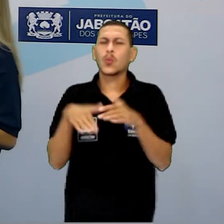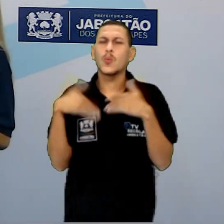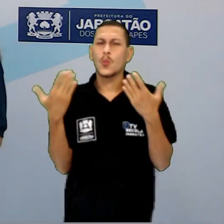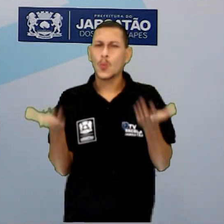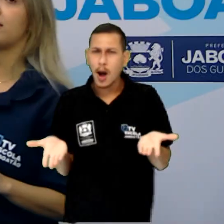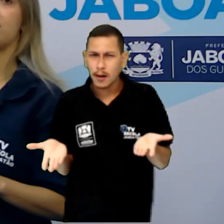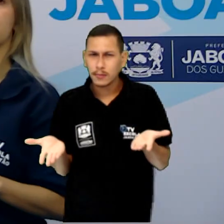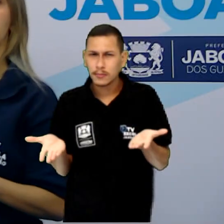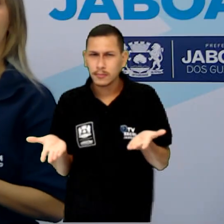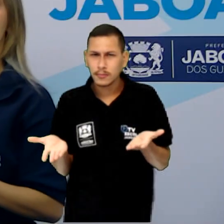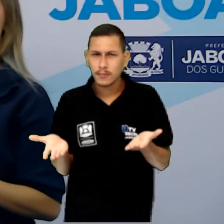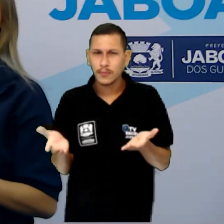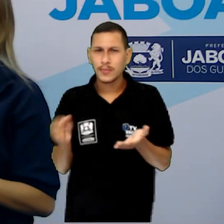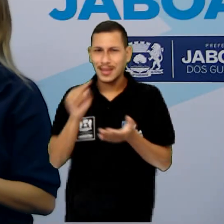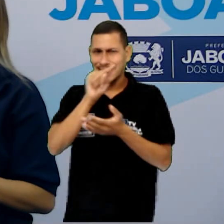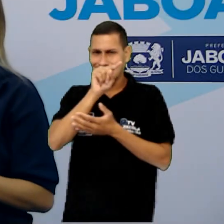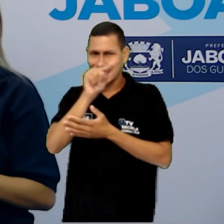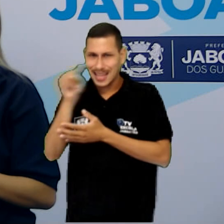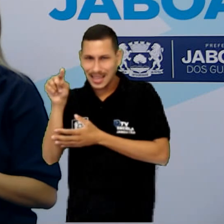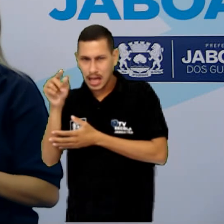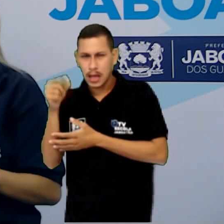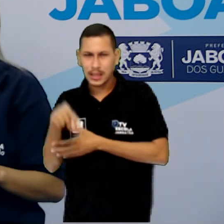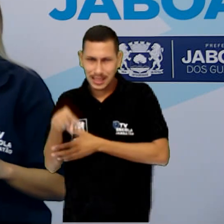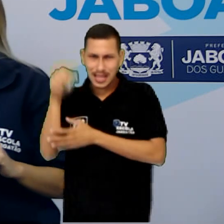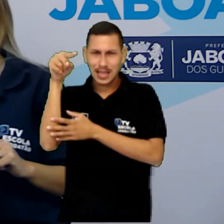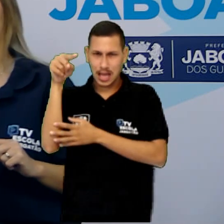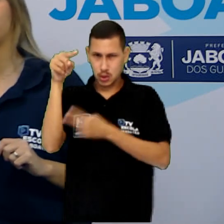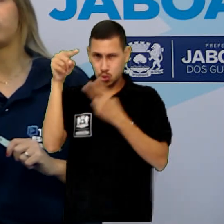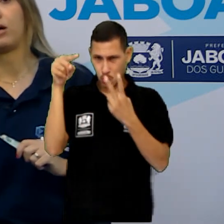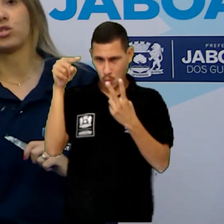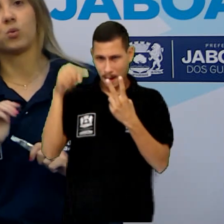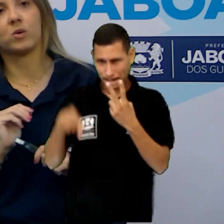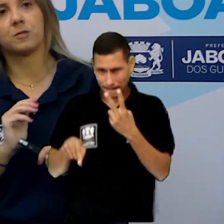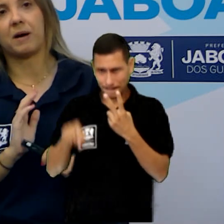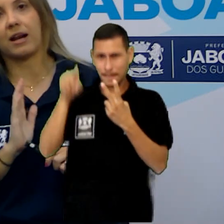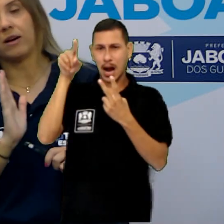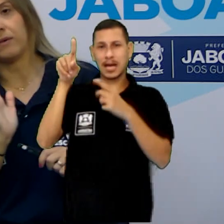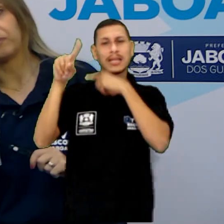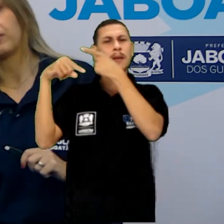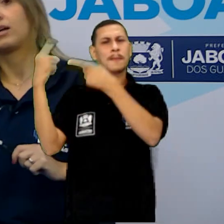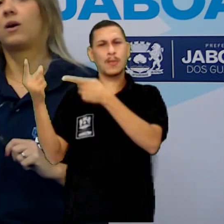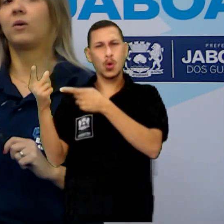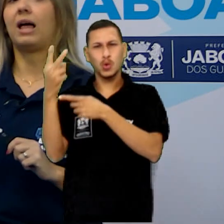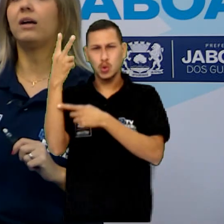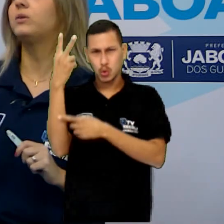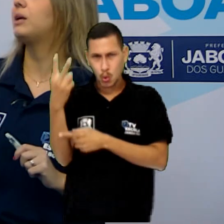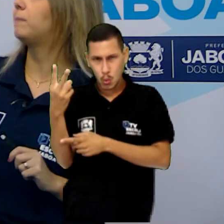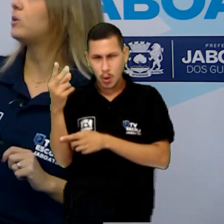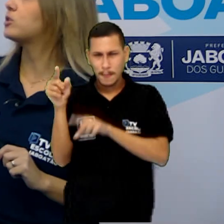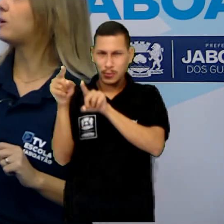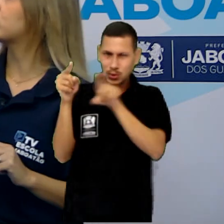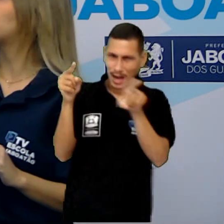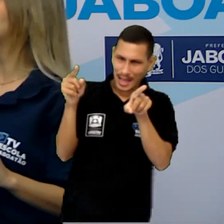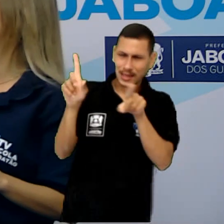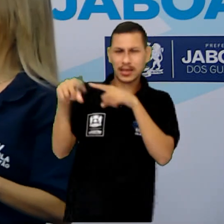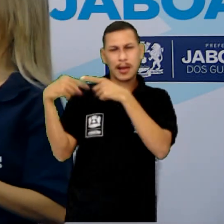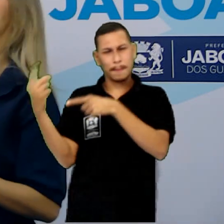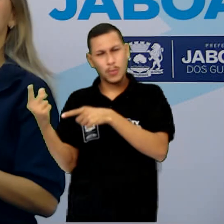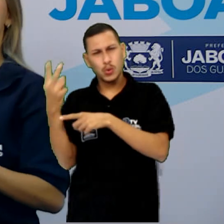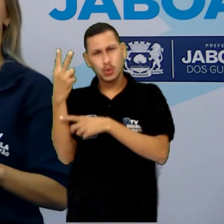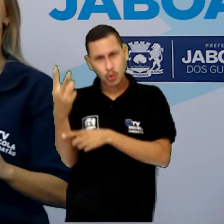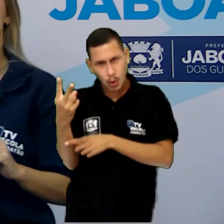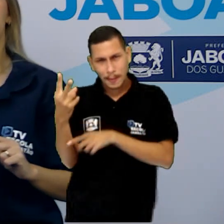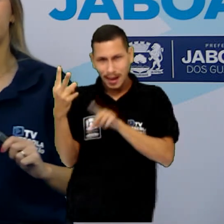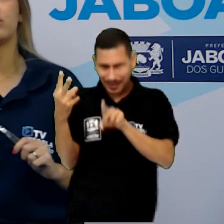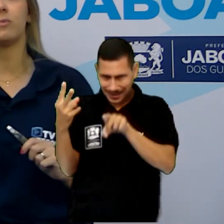duas setinhas pra cima. Depois, mais duas para o lado. E depois, mais duas para